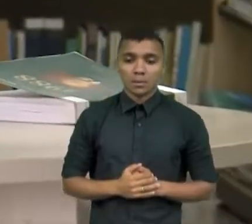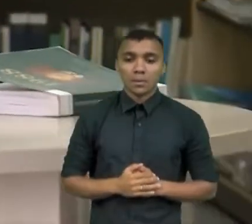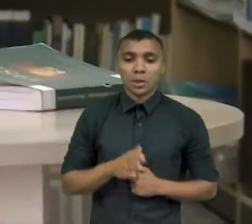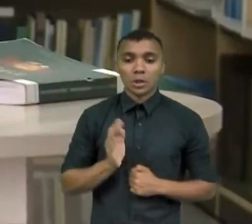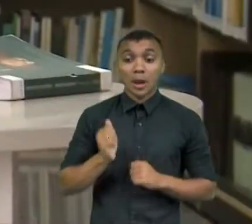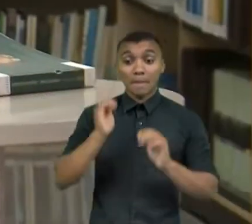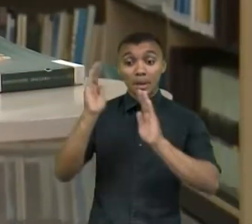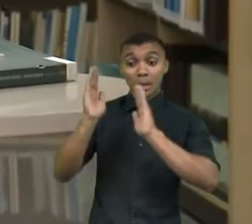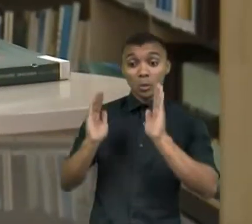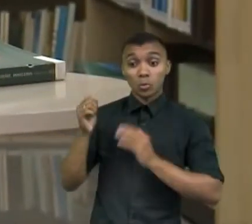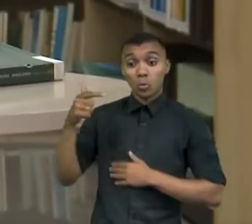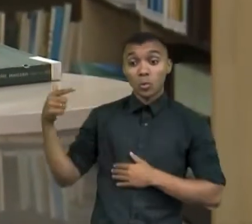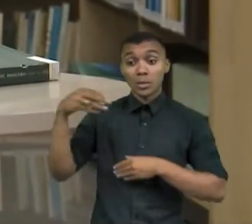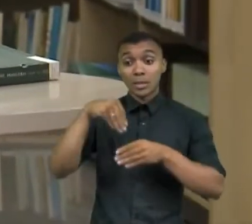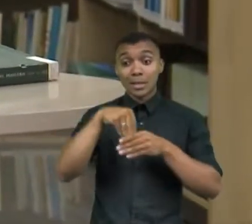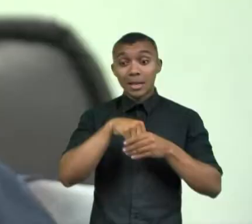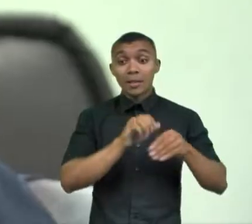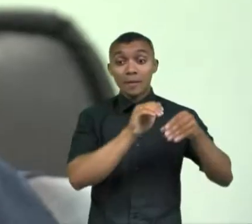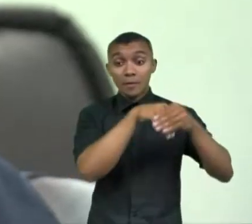nas eleições.